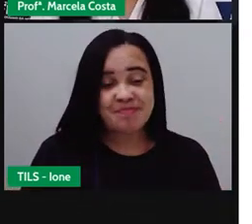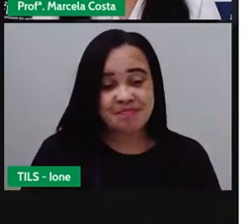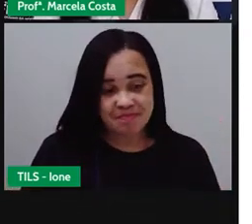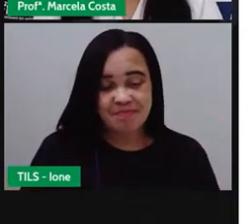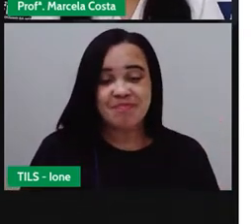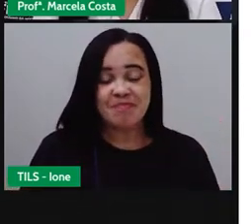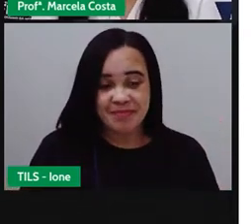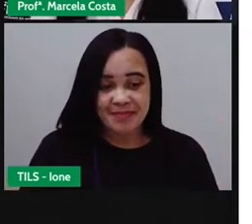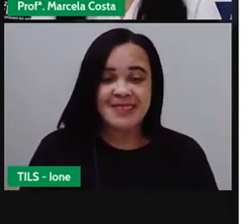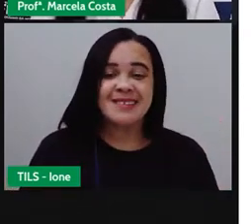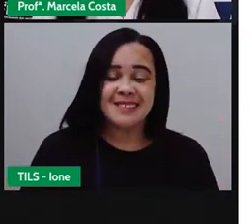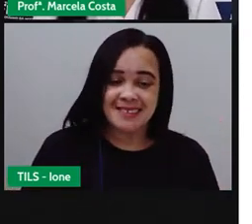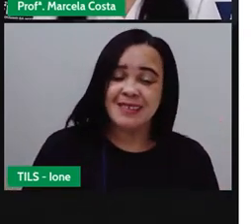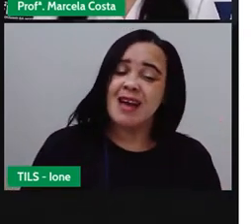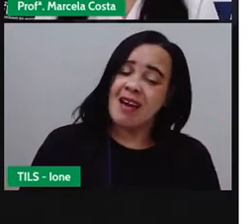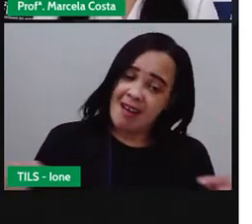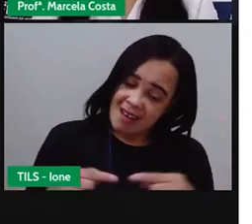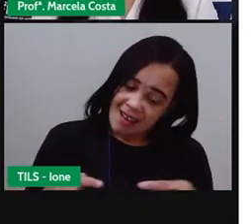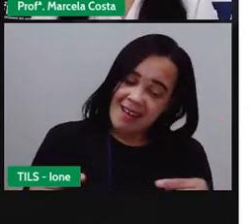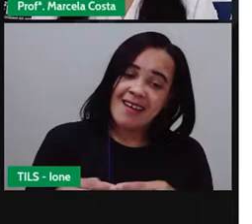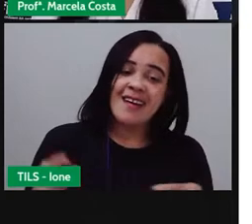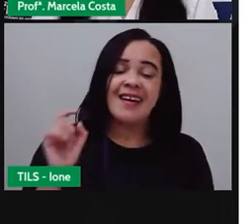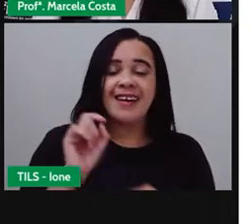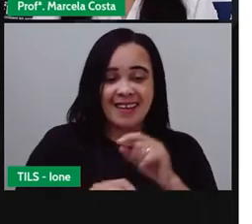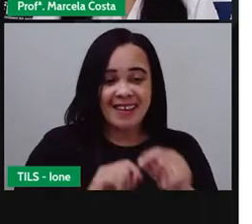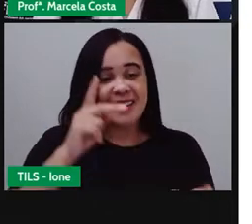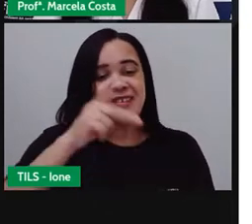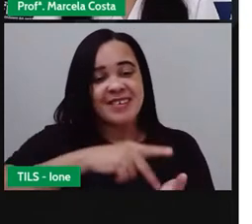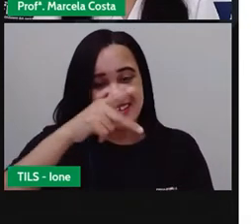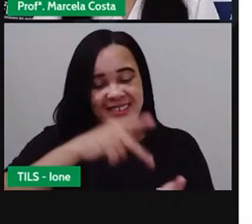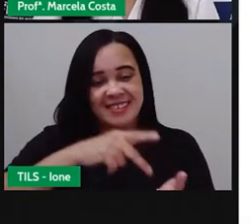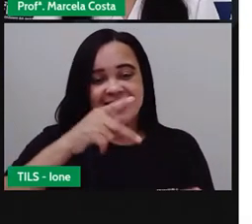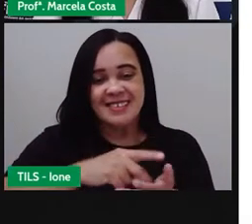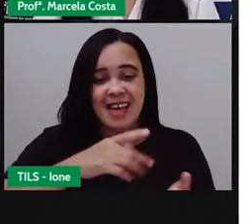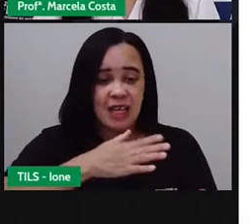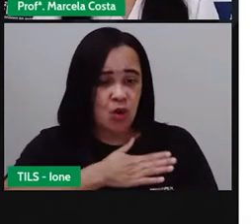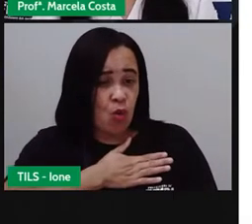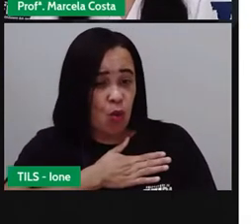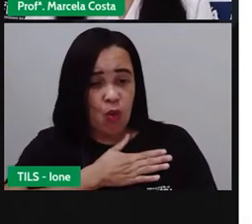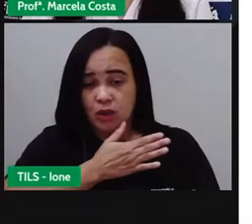os gostos também nos identificam, também nos tornam diferentes.